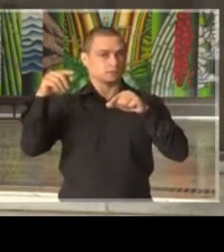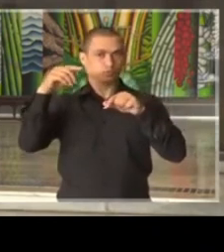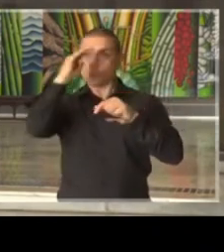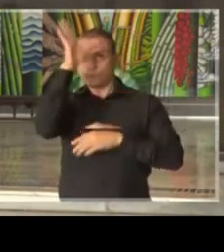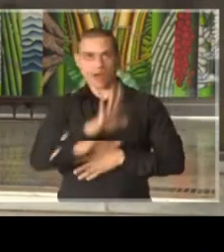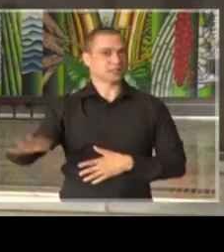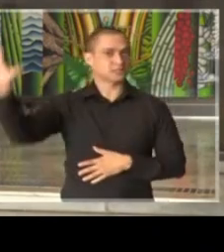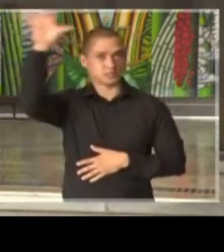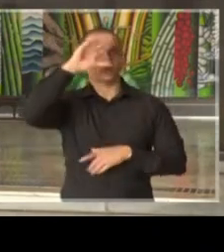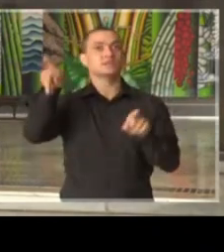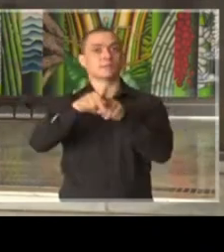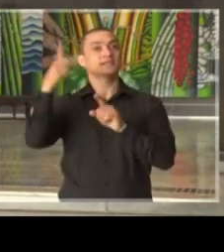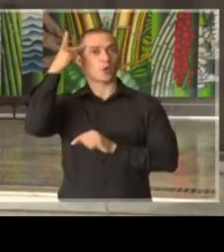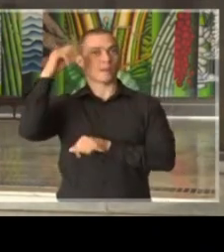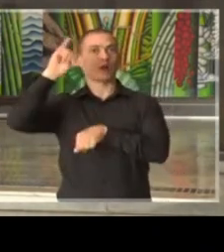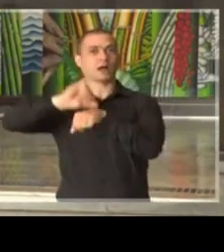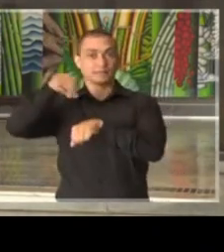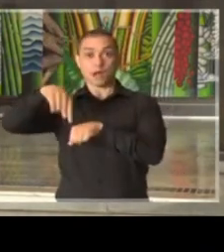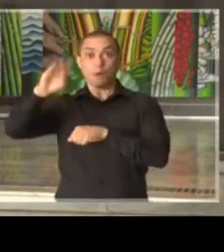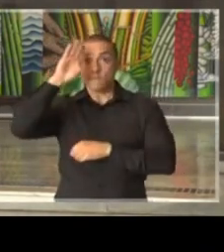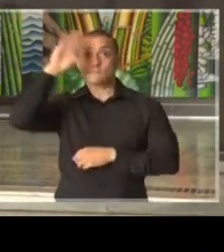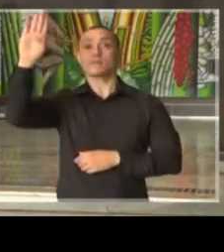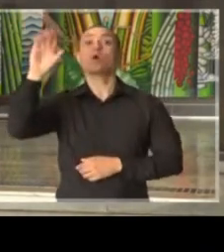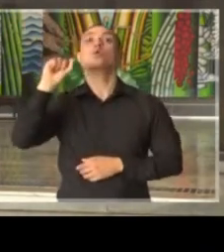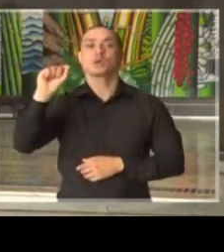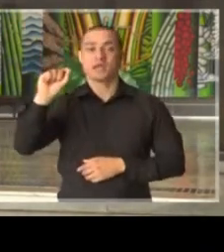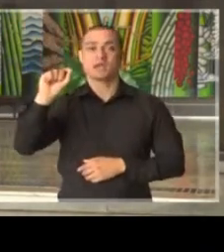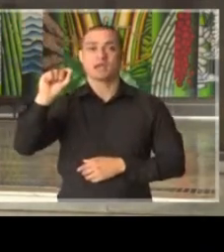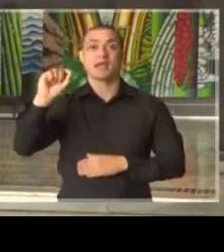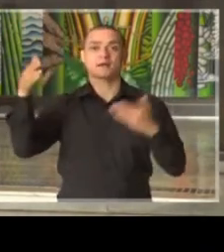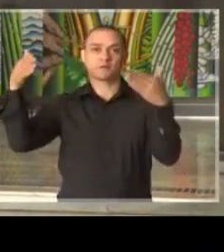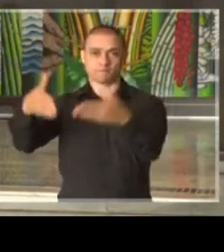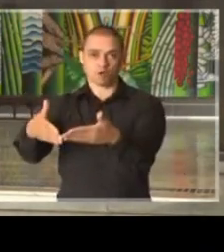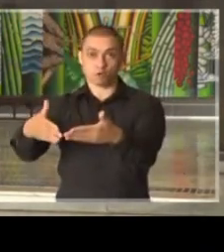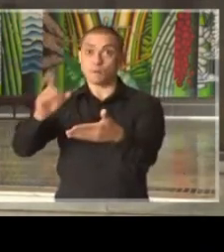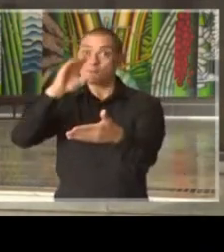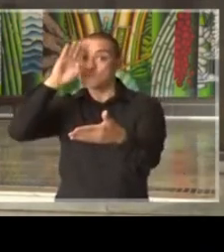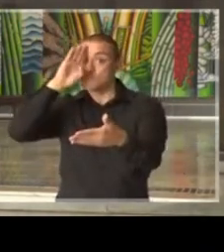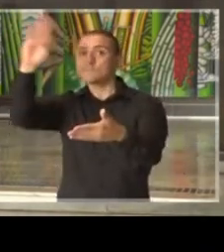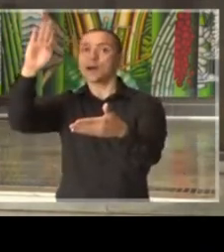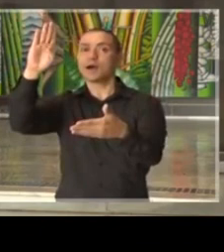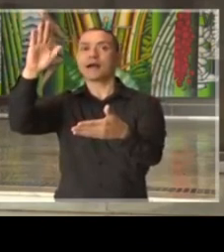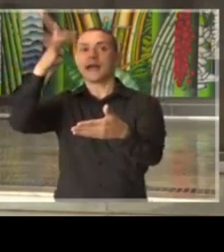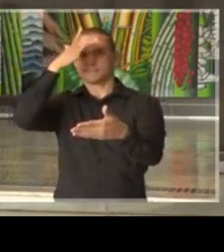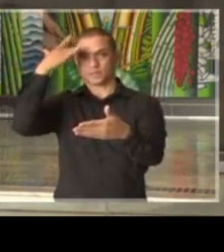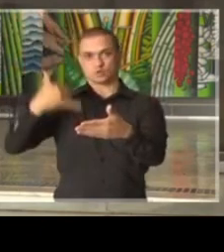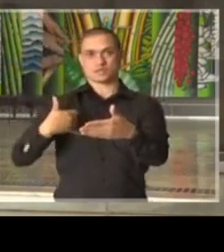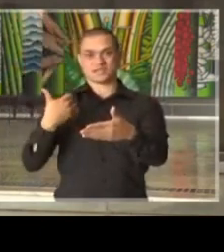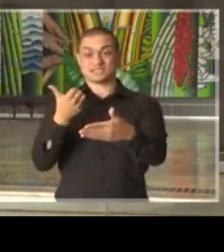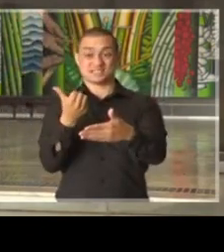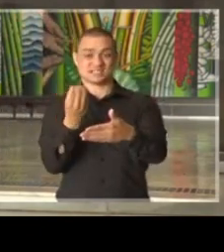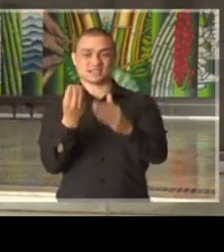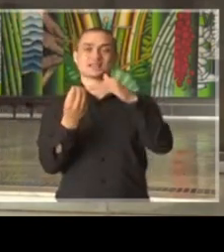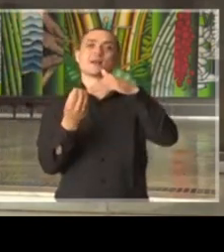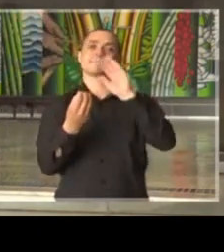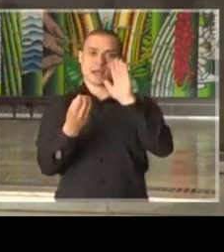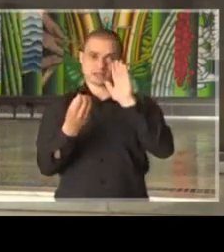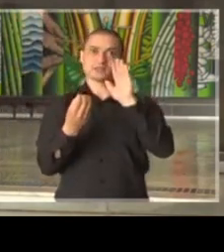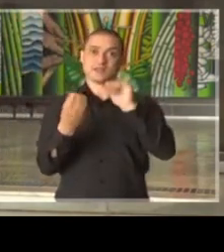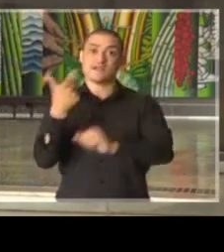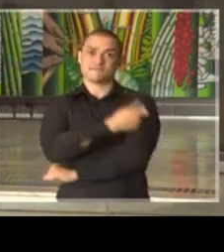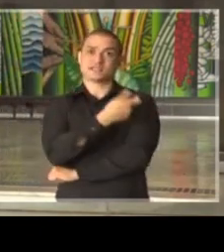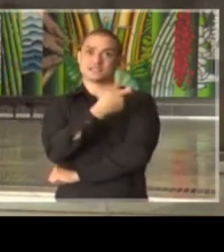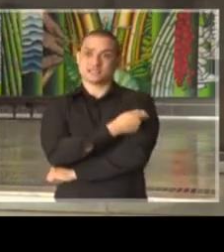Paulo, em todas as capitais brasileiras, a prioridade em São Paulo e em todas as cidades do estado de São Paulo e a prioridade é para a